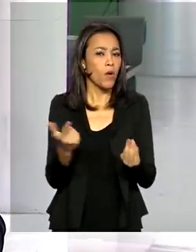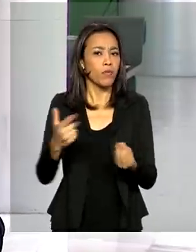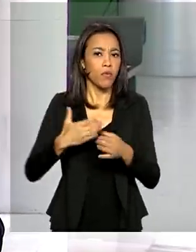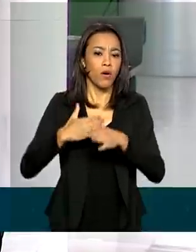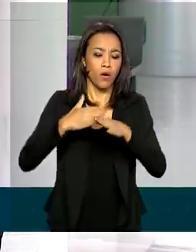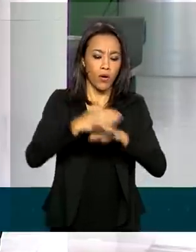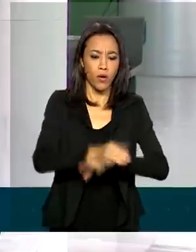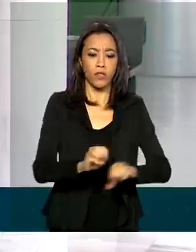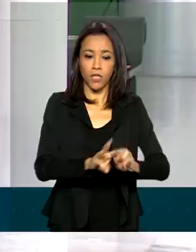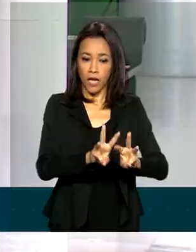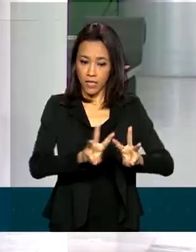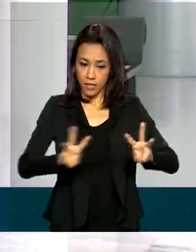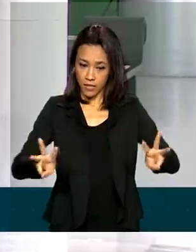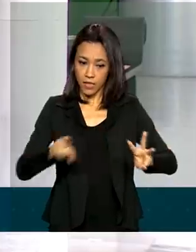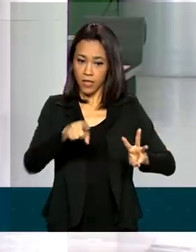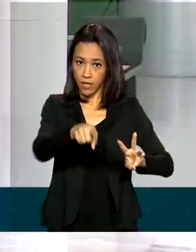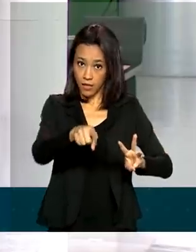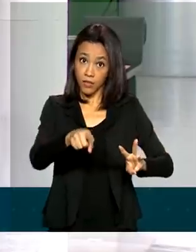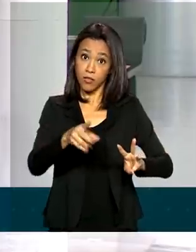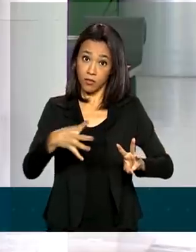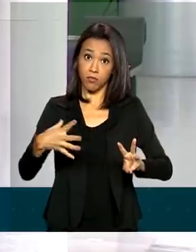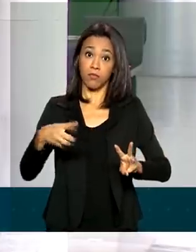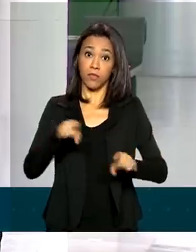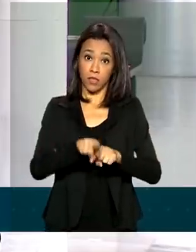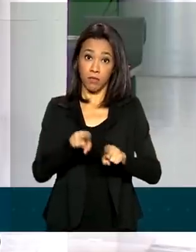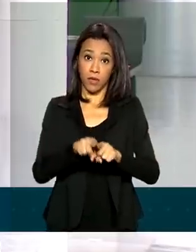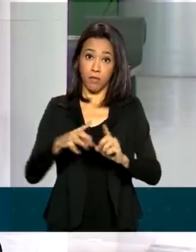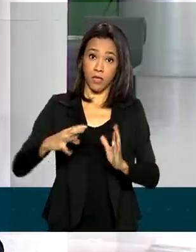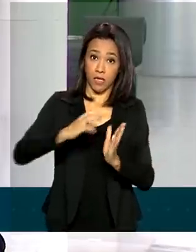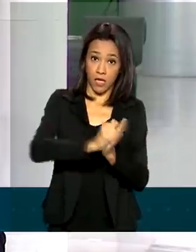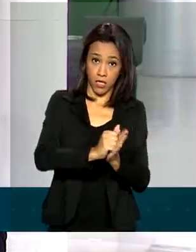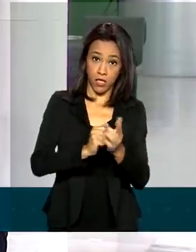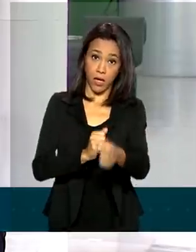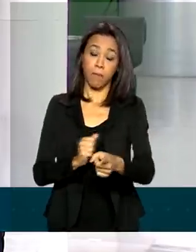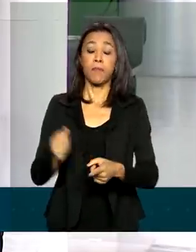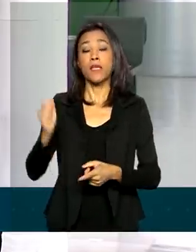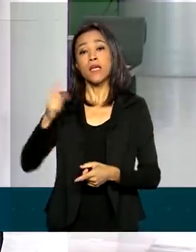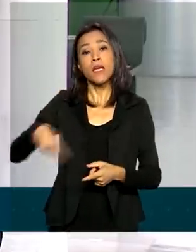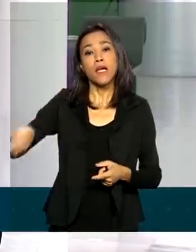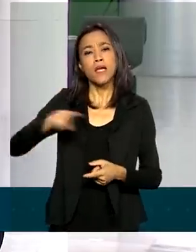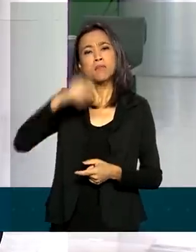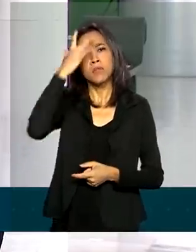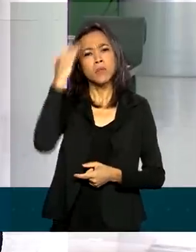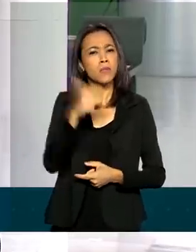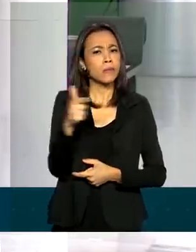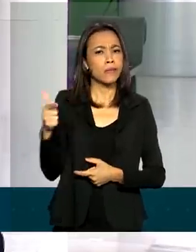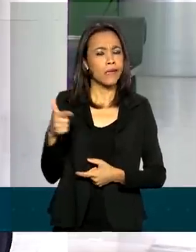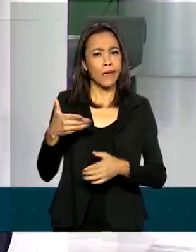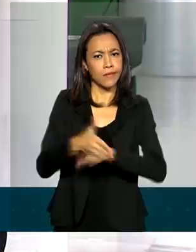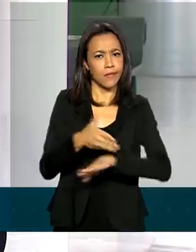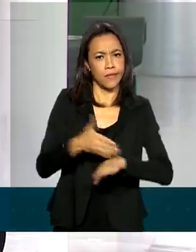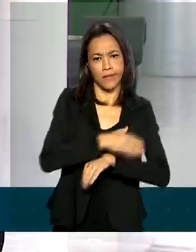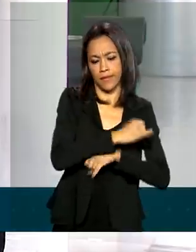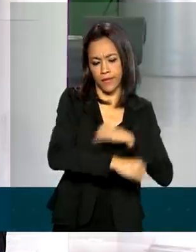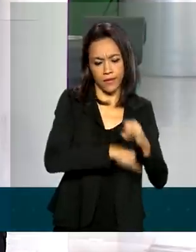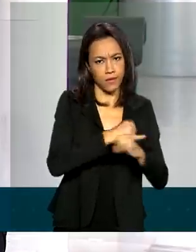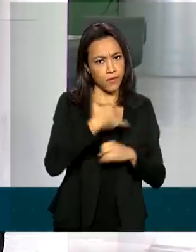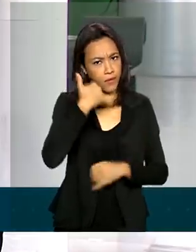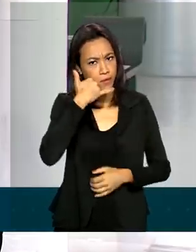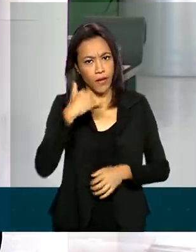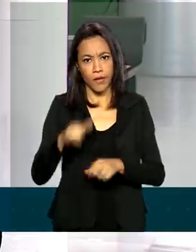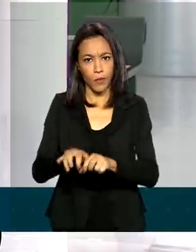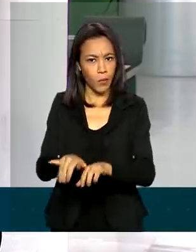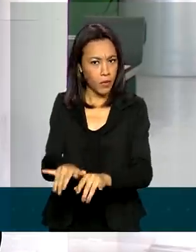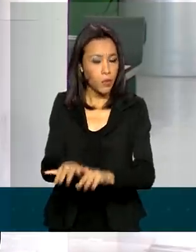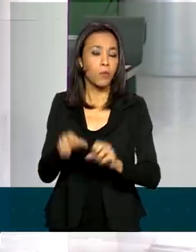auxilio.caixa.gov.br. E os trabalhadores que não tiverem acesso à internet pelo celular ou pelo computador,